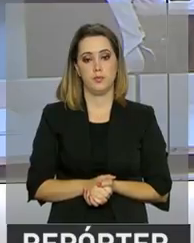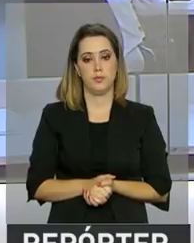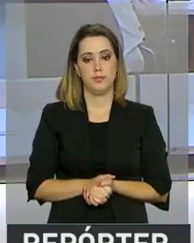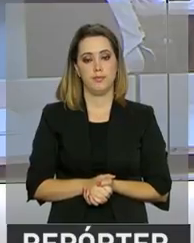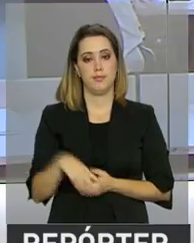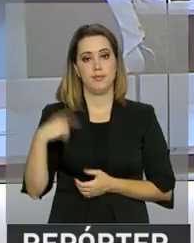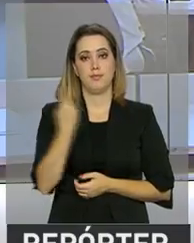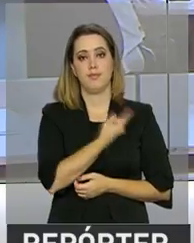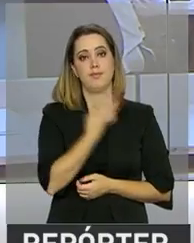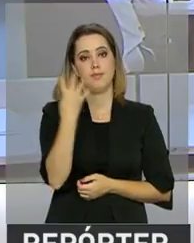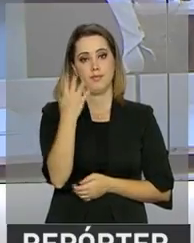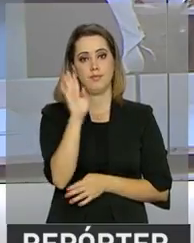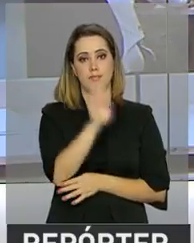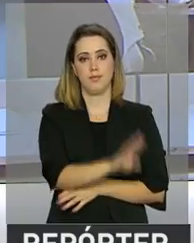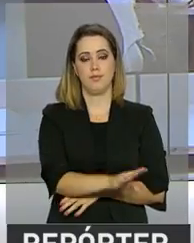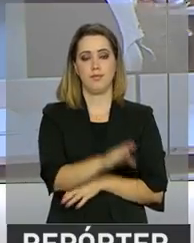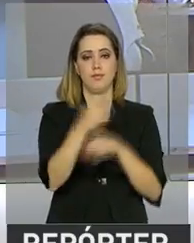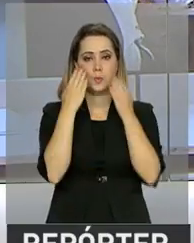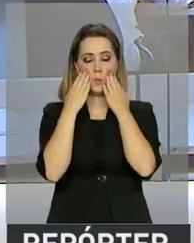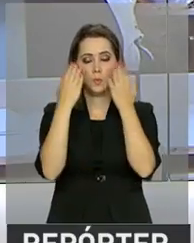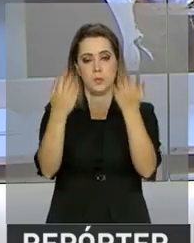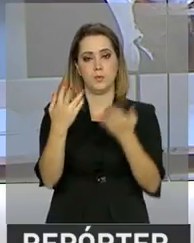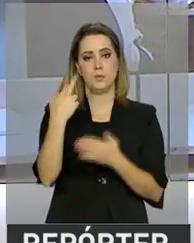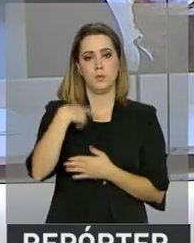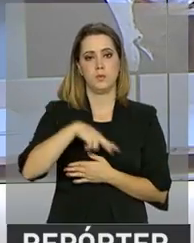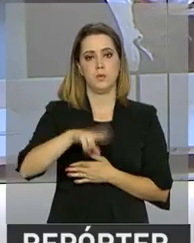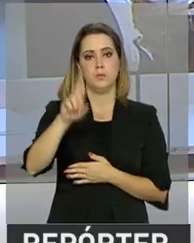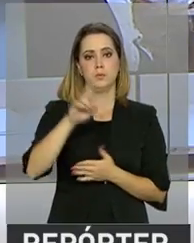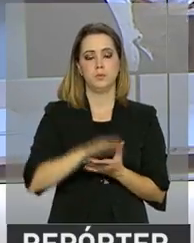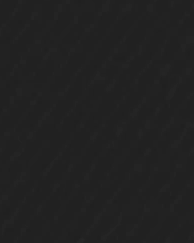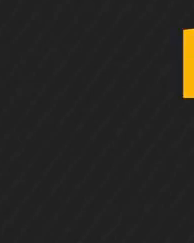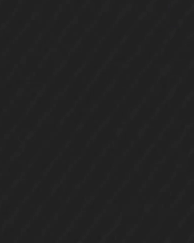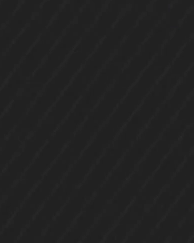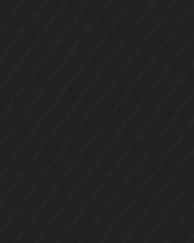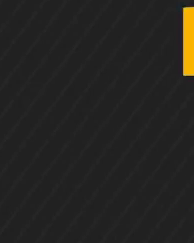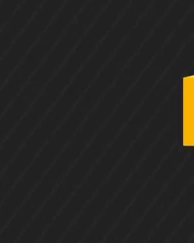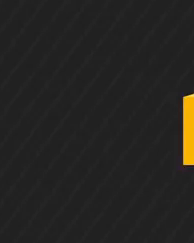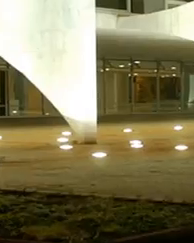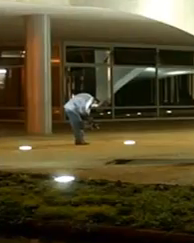Nós voltamos às quatro da tarde na próxima edição do Repórter NBR.